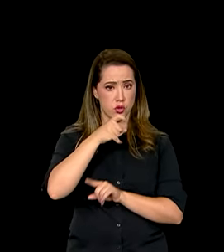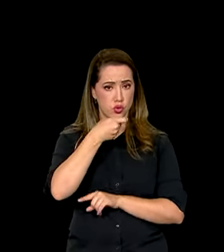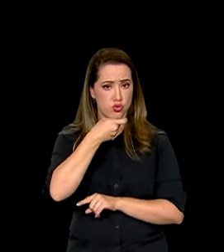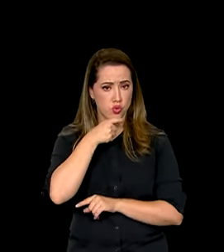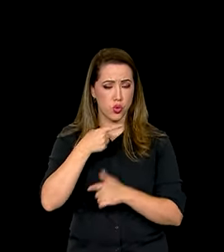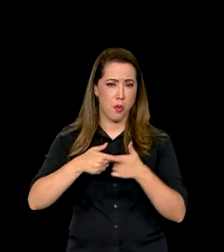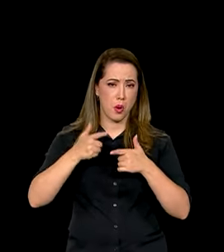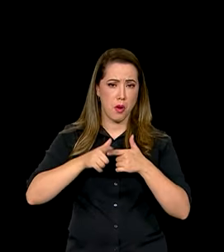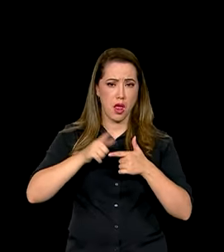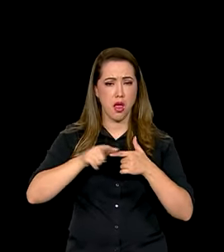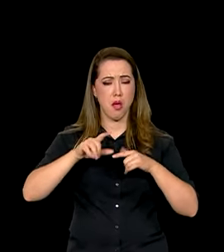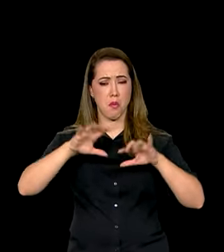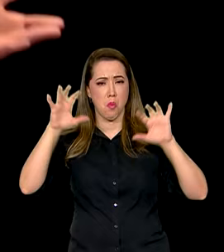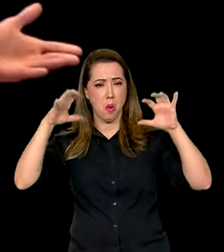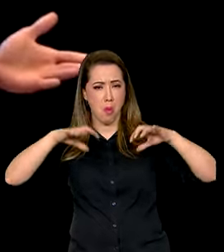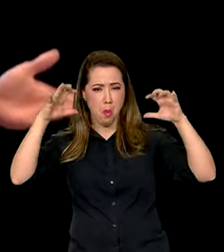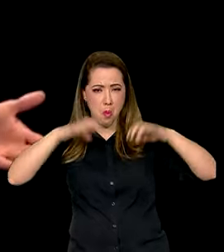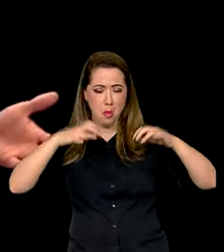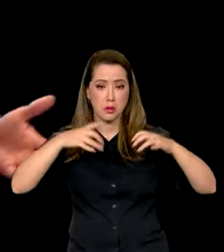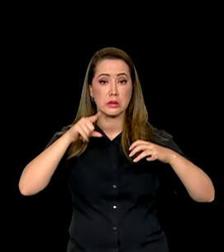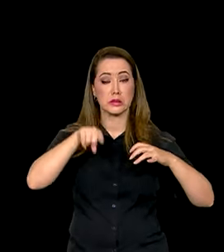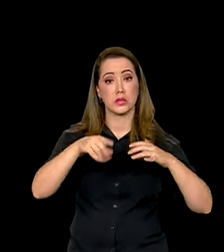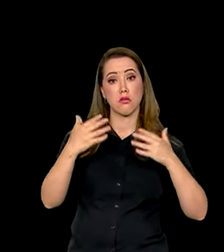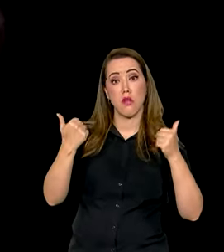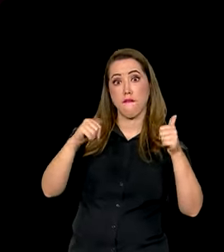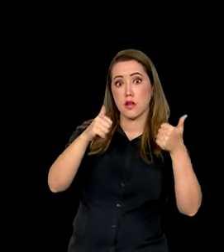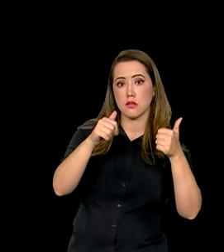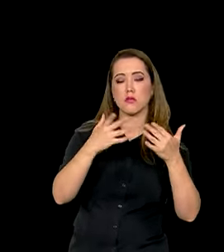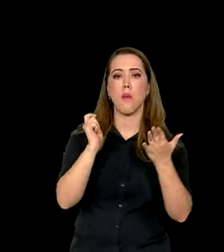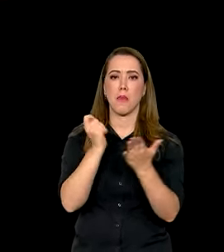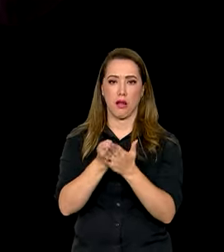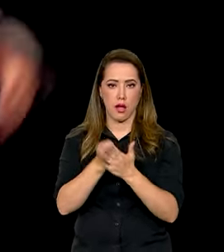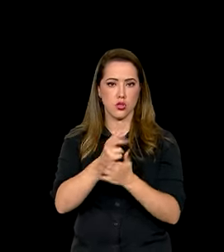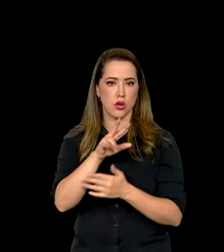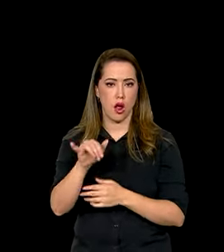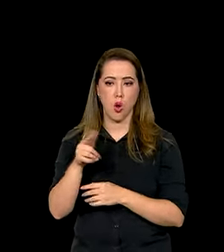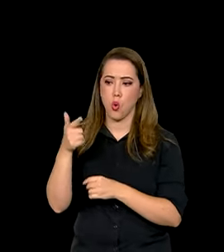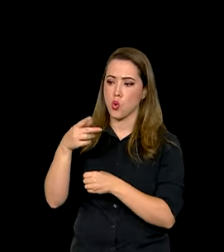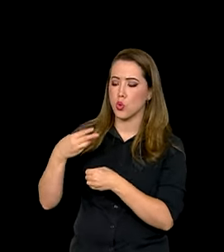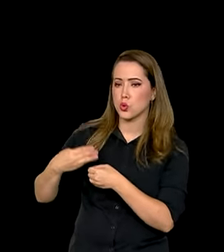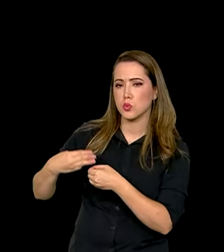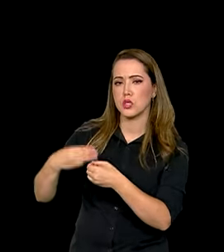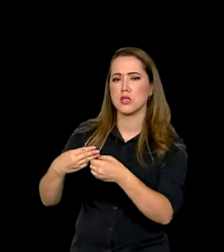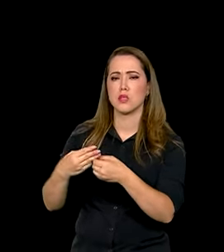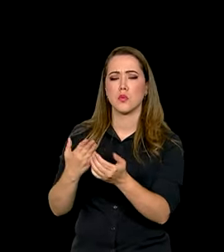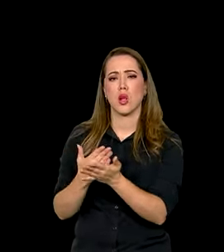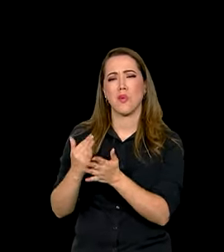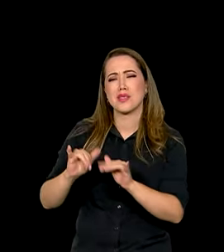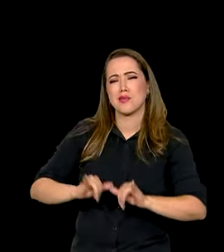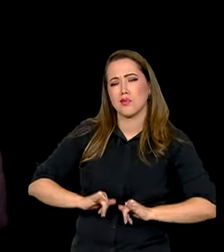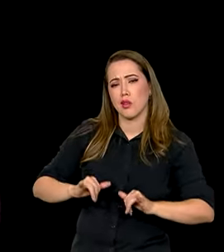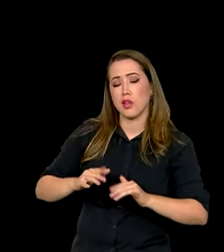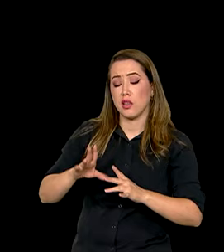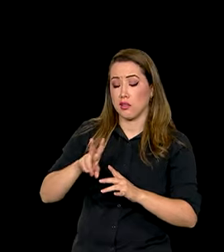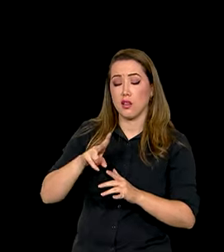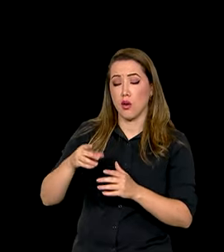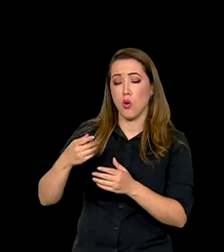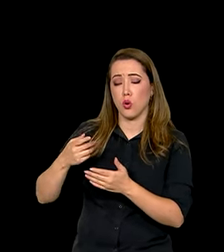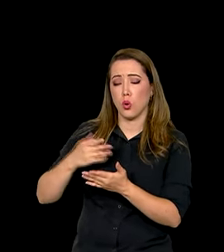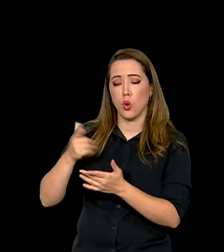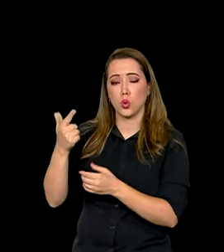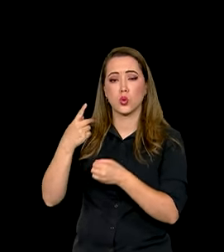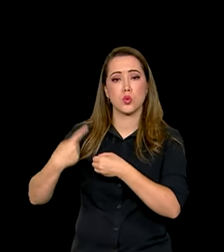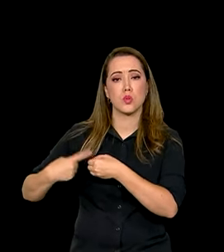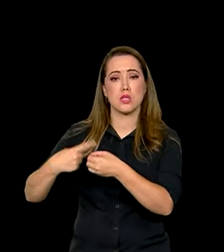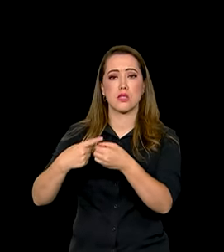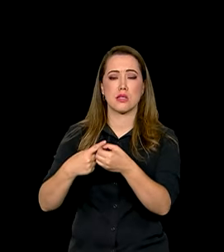recuperação e como a gente viu ontem na mídia, já tem alguns municípios ainda sofrendo ainda que está iniciando o seu desastre ainda